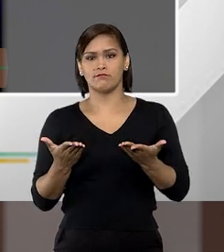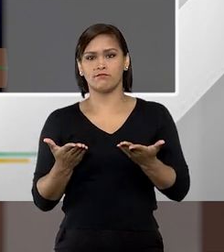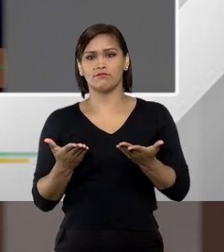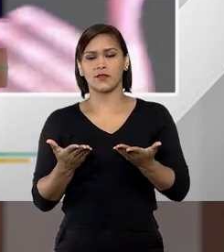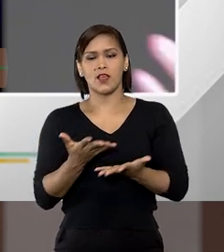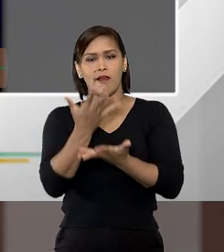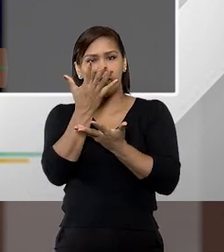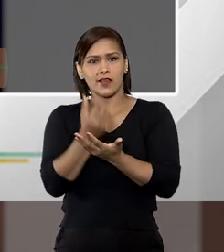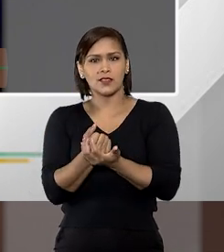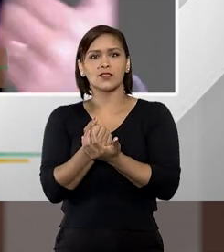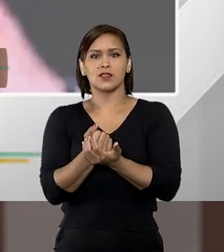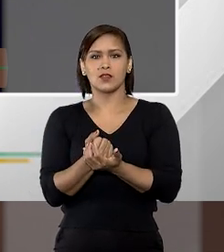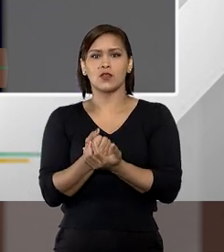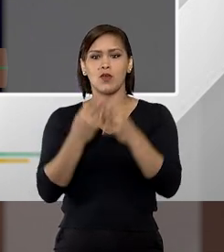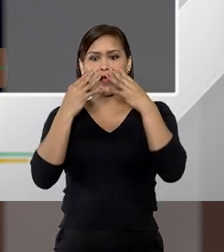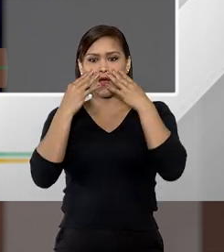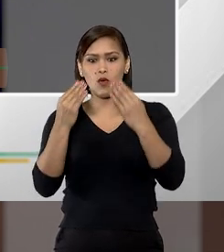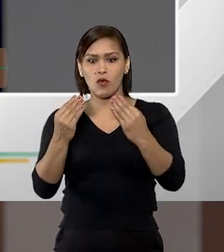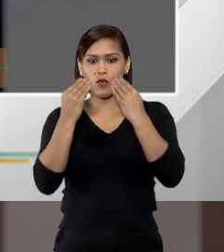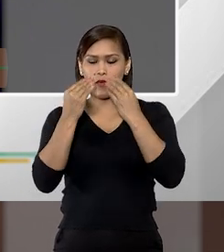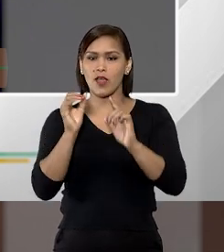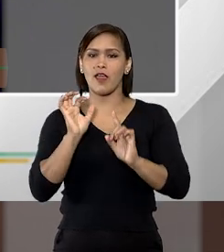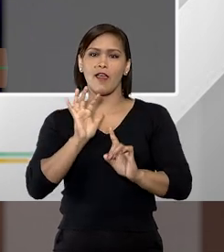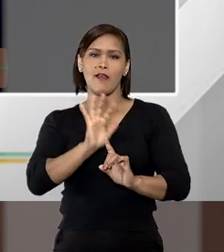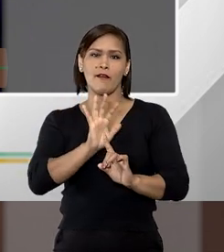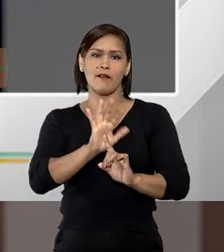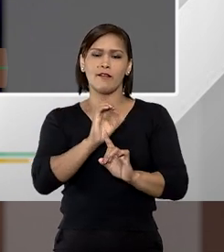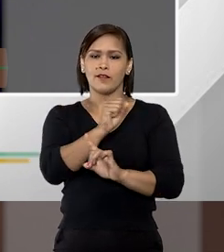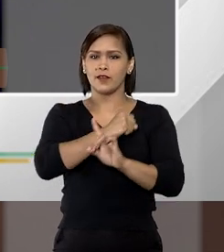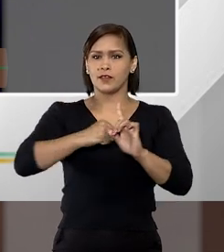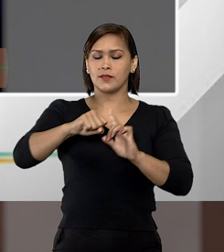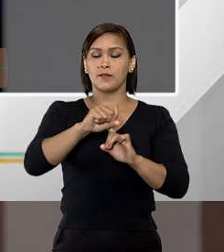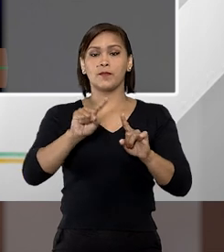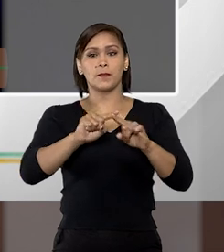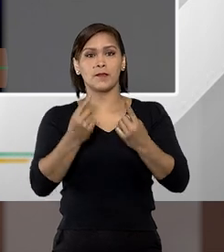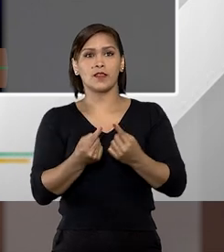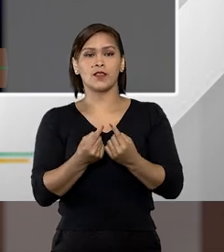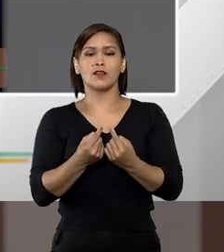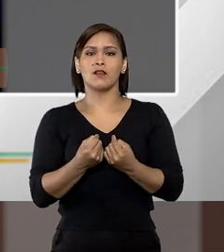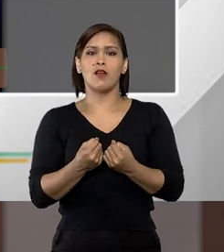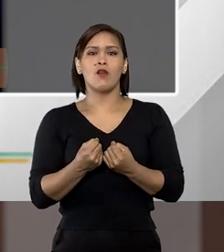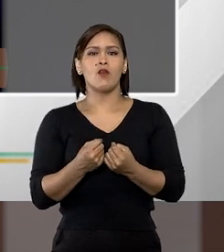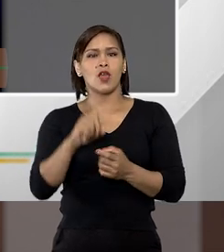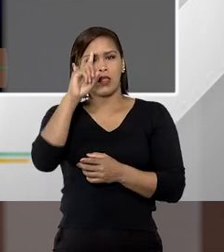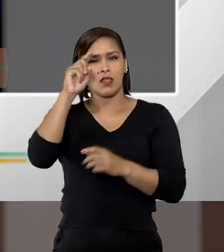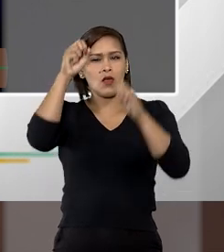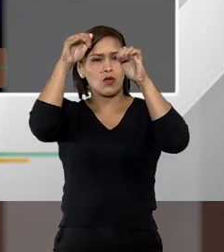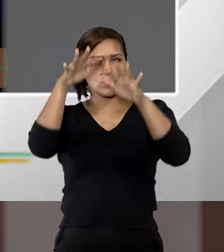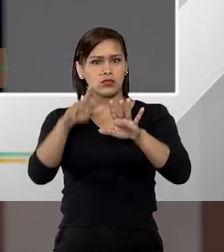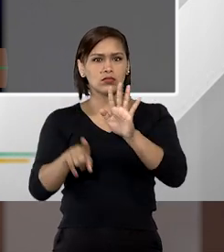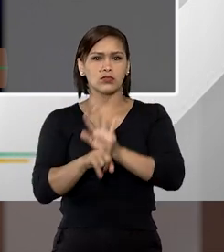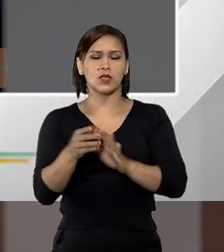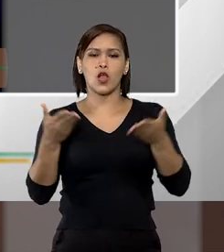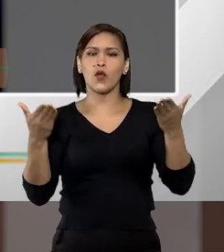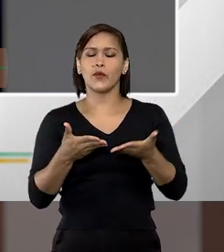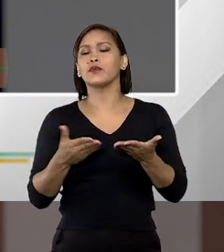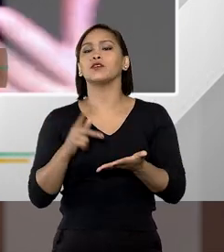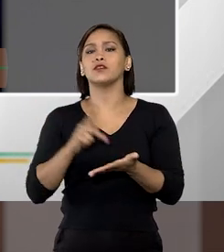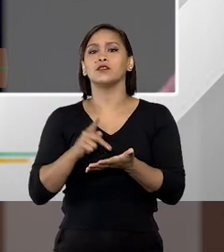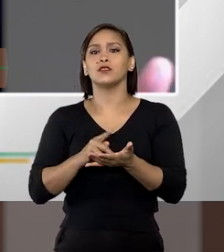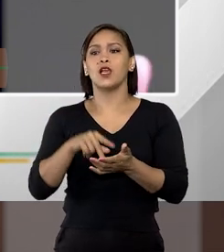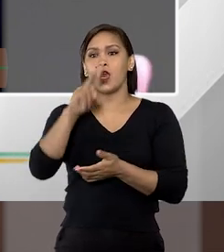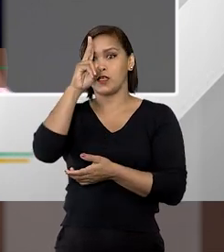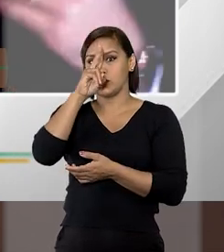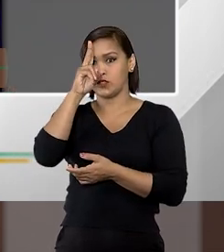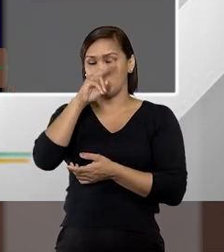aceitou isso. O conceito de sentença é reflexo da nossa sociedade. Então, graças a Deus, isso hoje é uma realidade, é fato